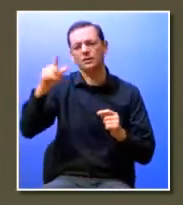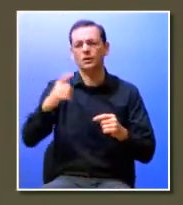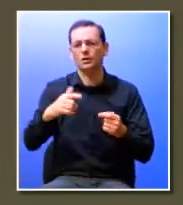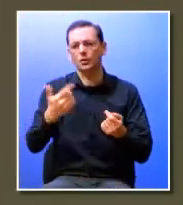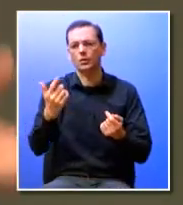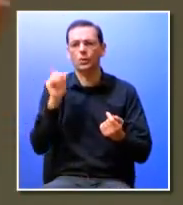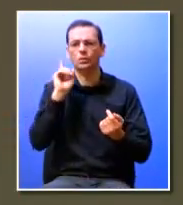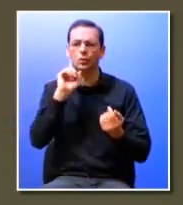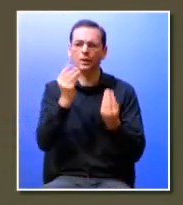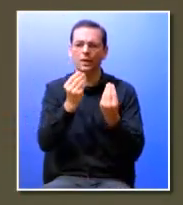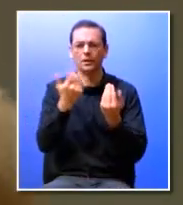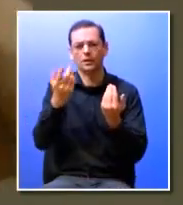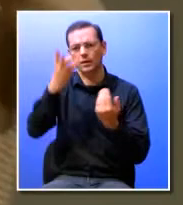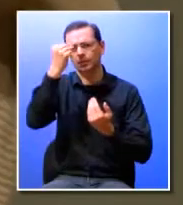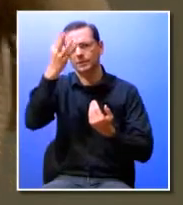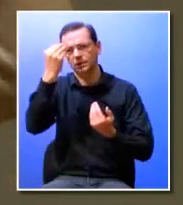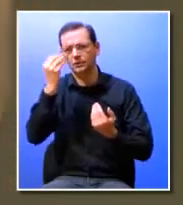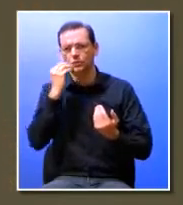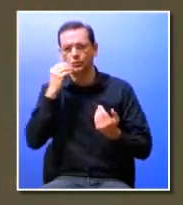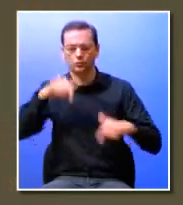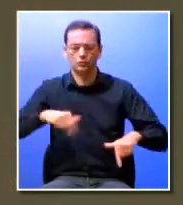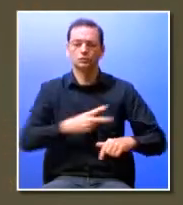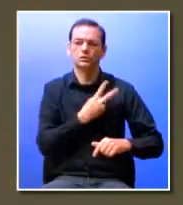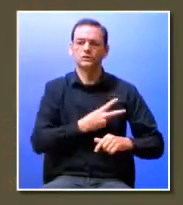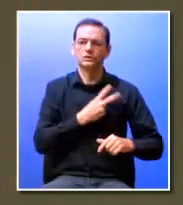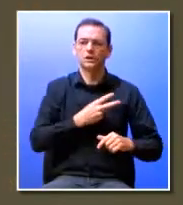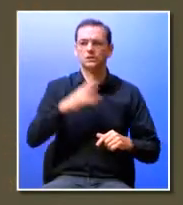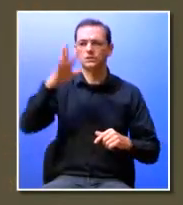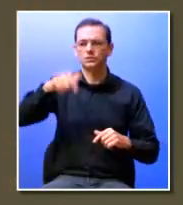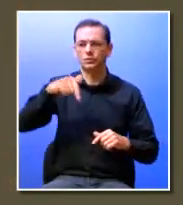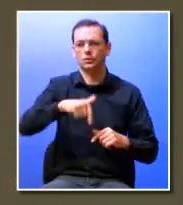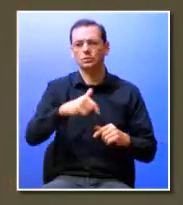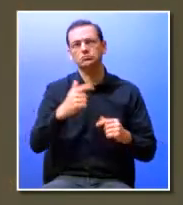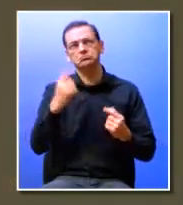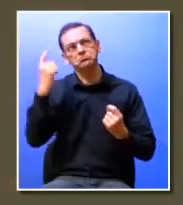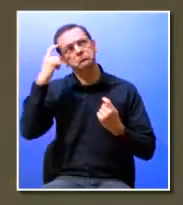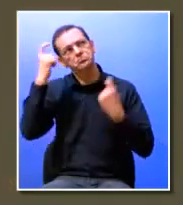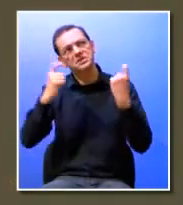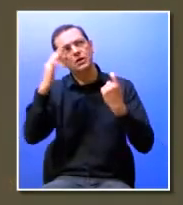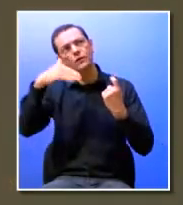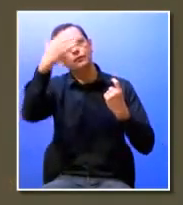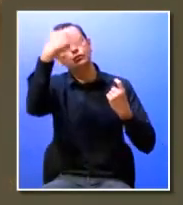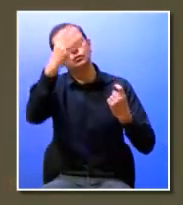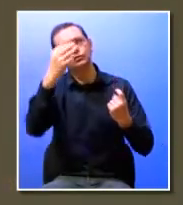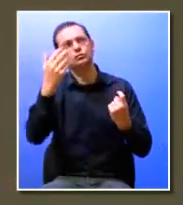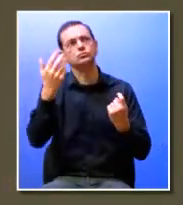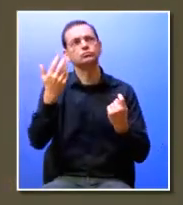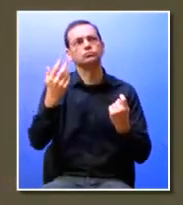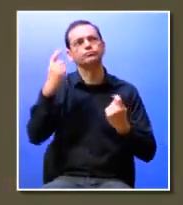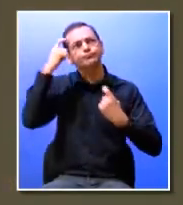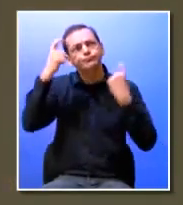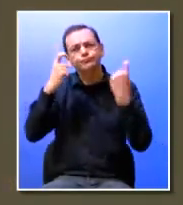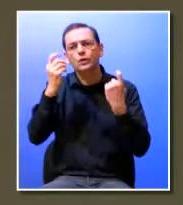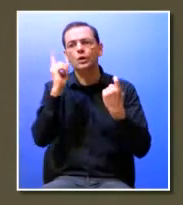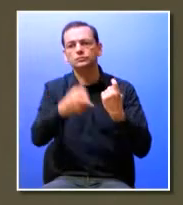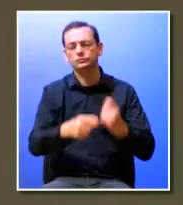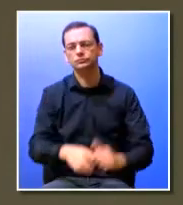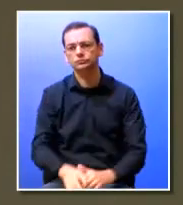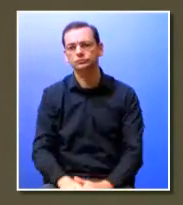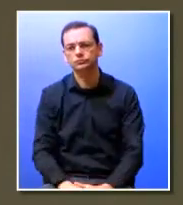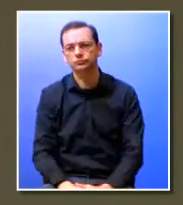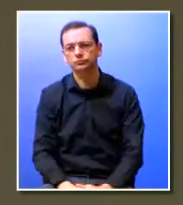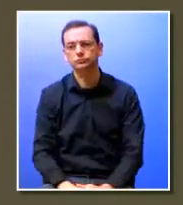falar com o reitor da Universidade de Lisboa e a pensar no que podemos formar para o futuro isto podemos tentar antecipar prever e tentar antecipar nas universidades